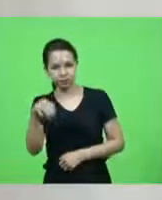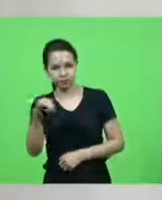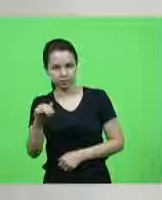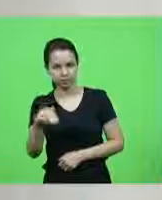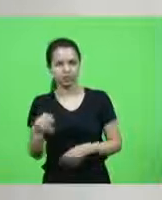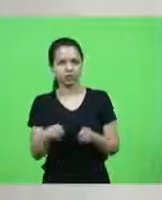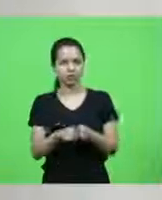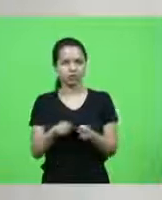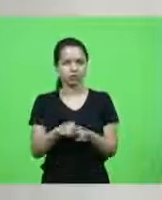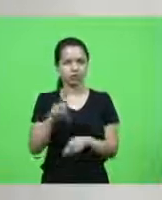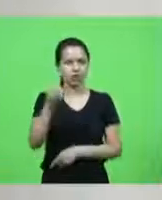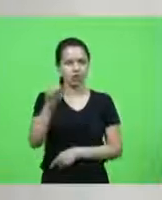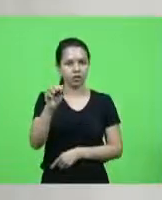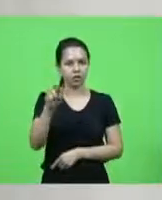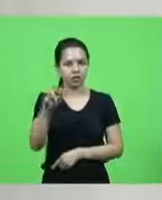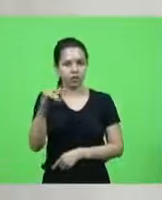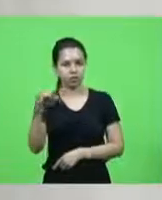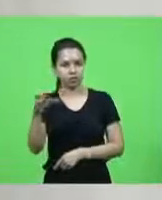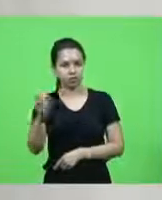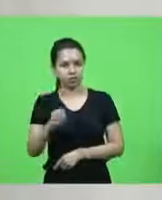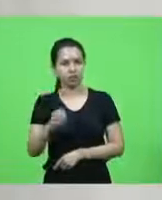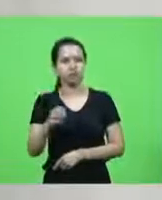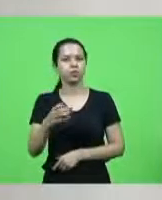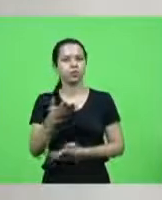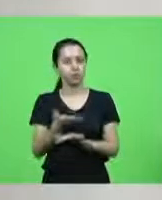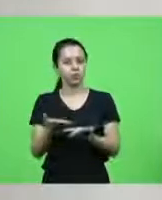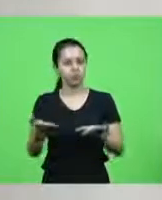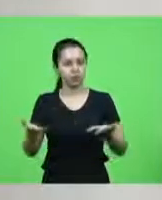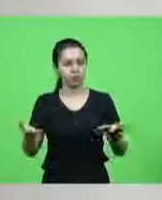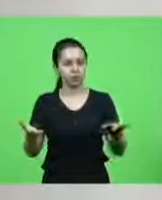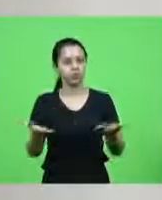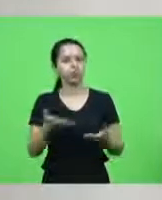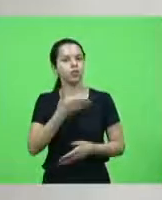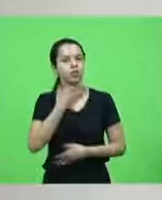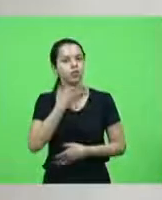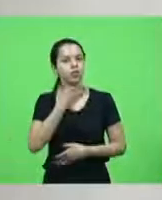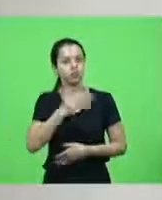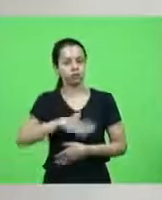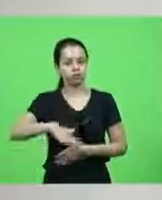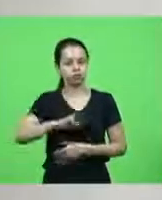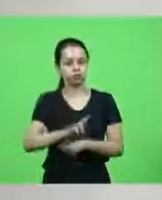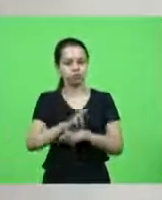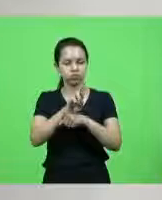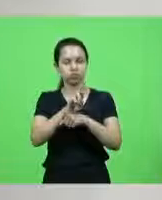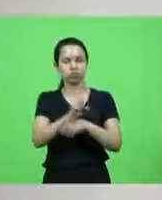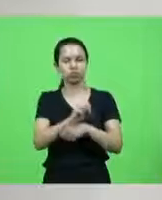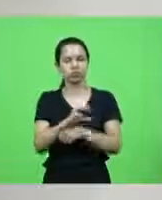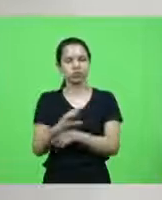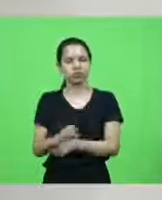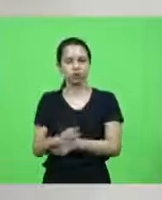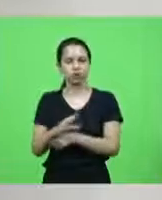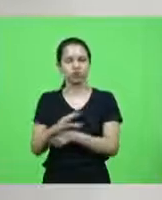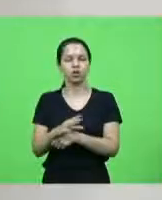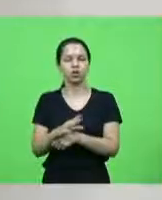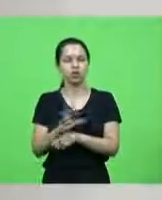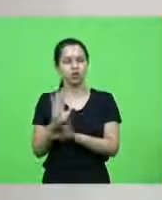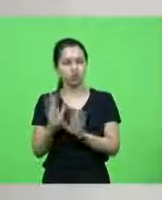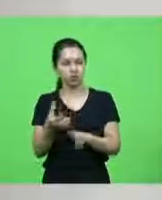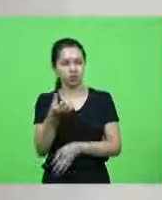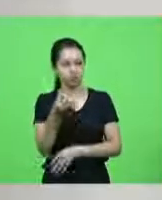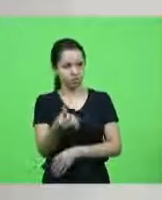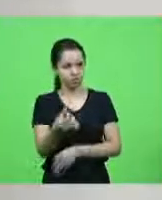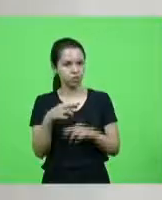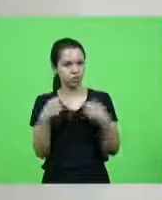Berger as vozes catarinenses se somaram para que no decurso de seis audiências públicas que foram promovidas